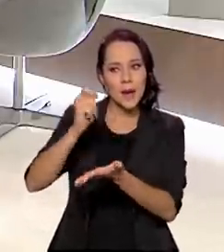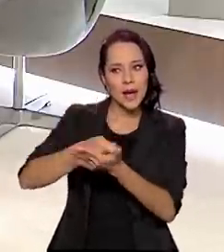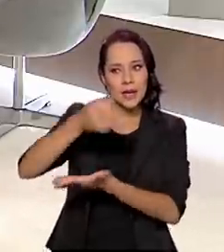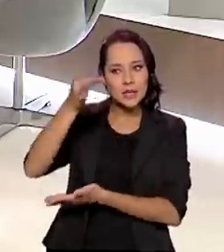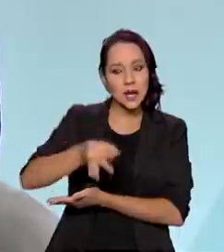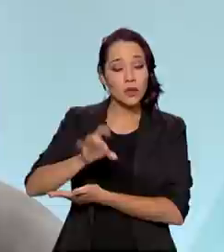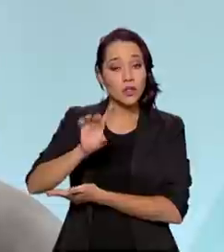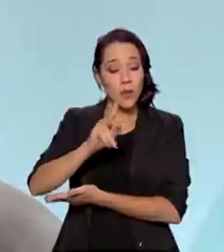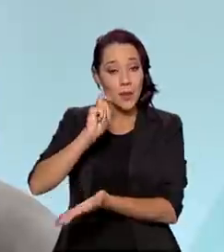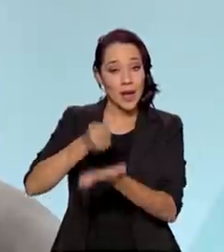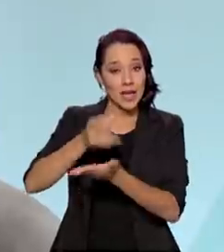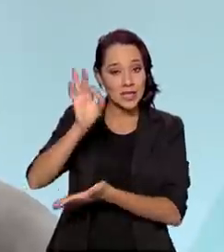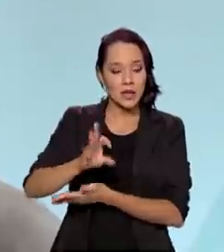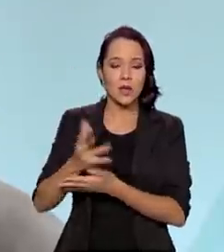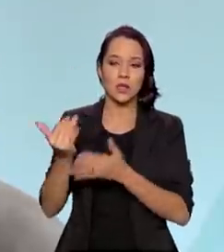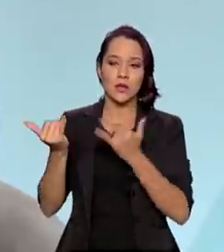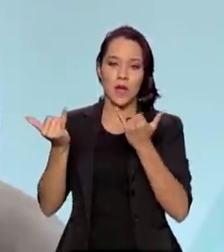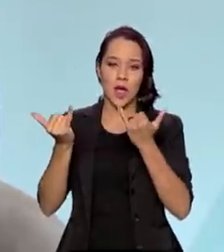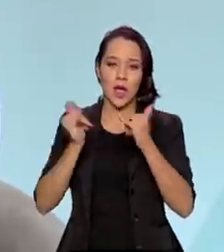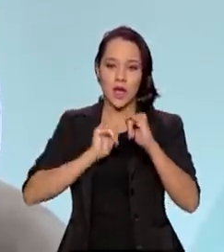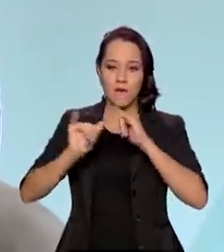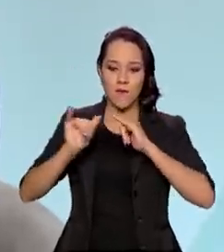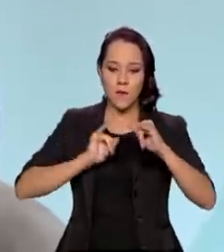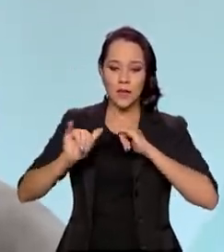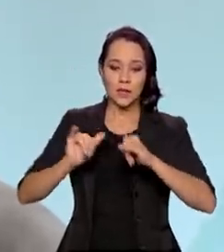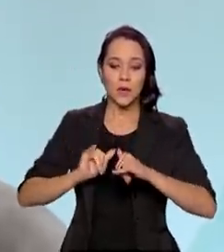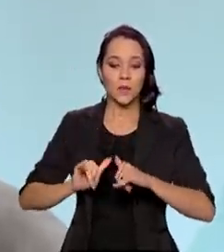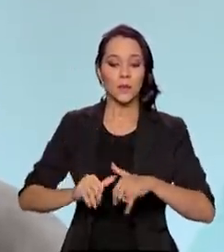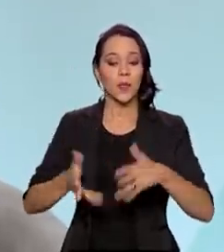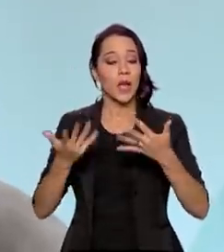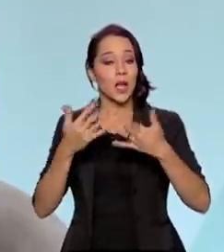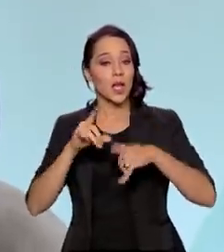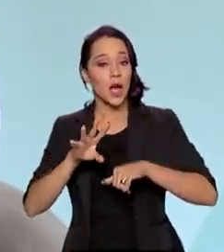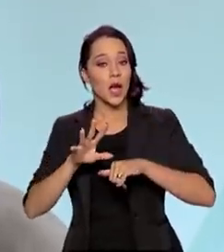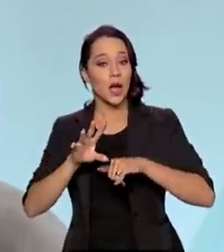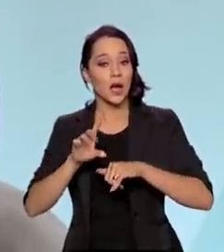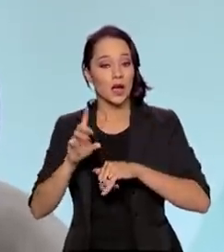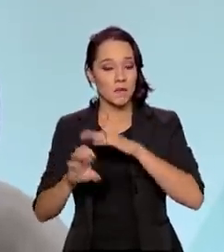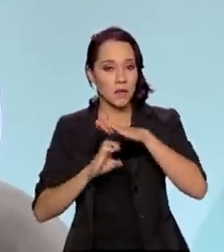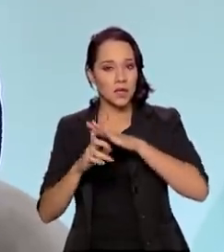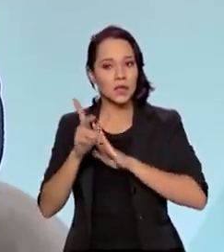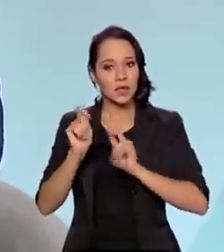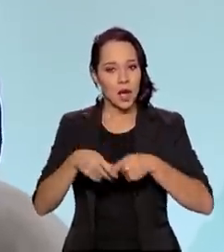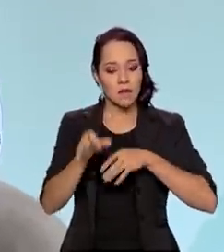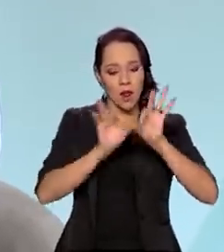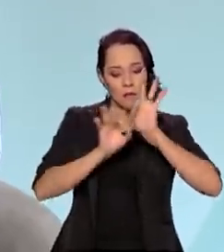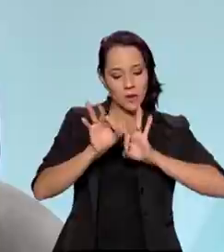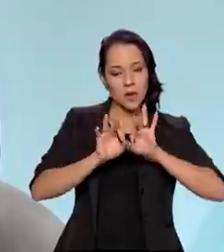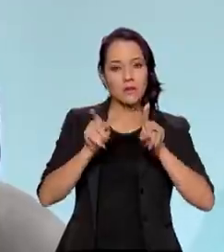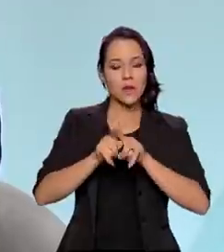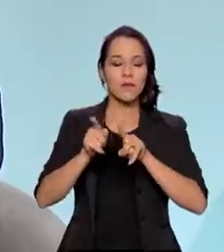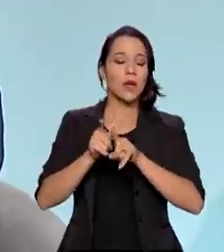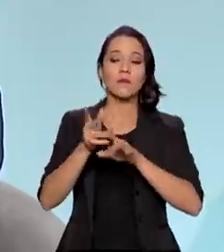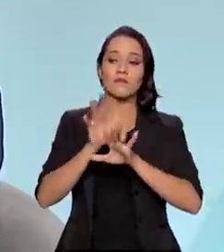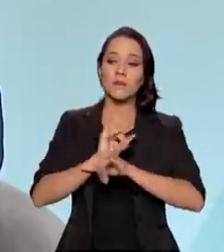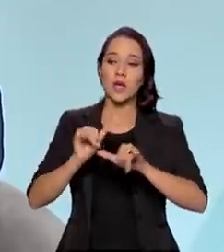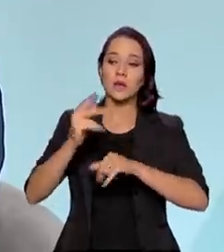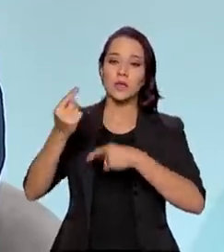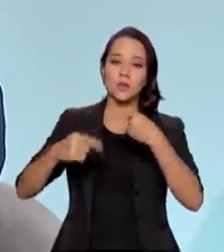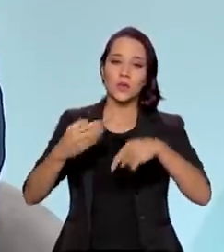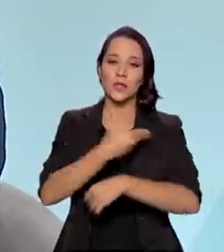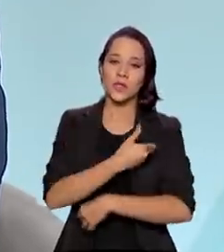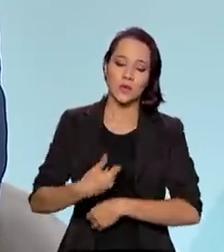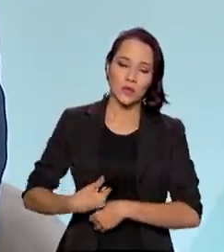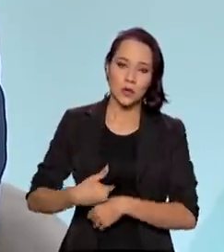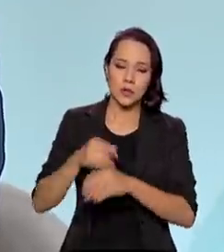só vai pagar direito se tiver informação e é data prévia, tem condição de não só ajudar na formulação, mas na implementação dessas políticas,